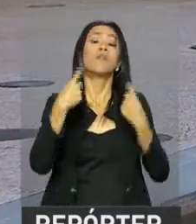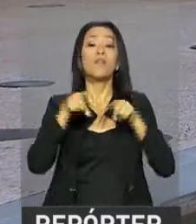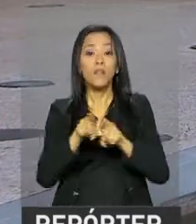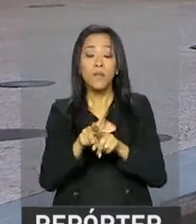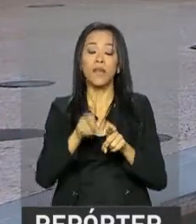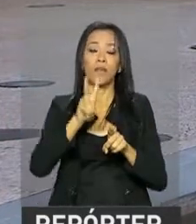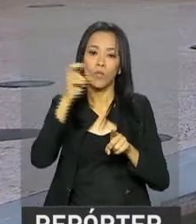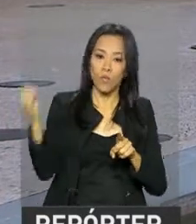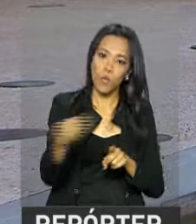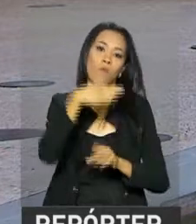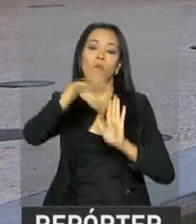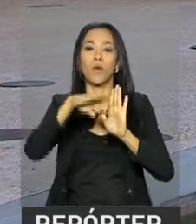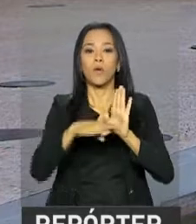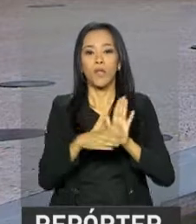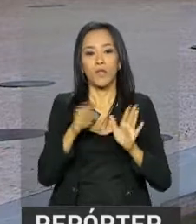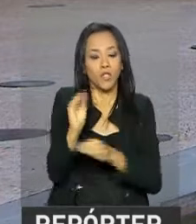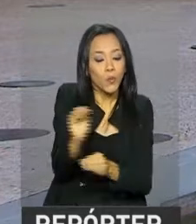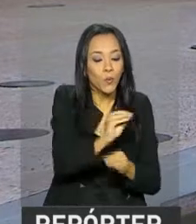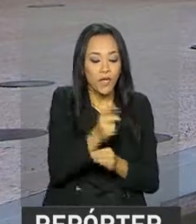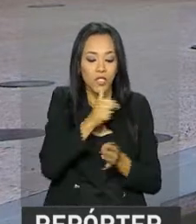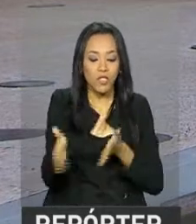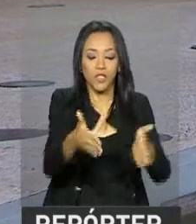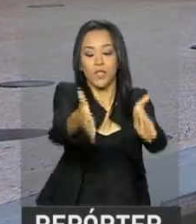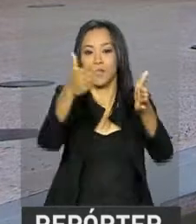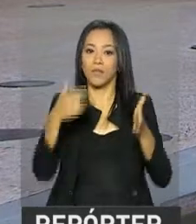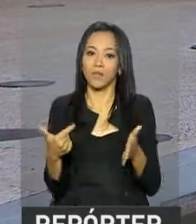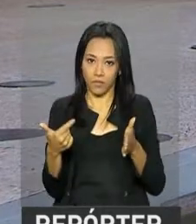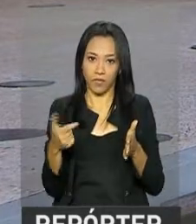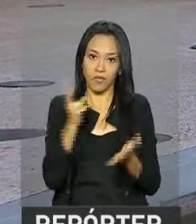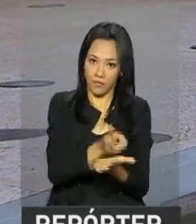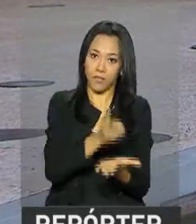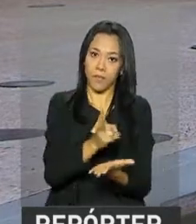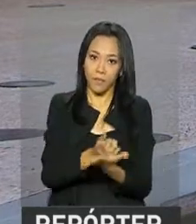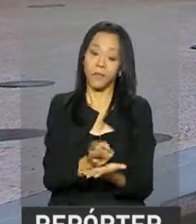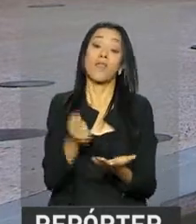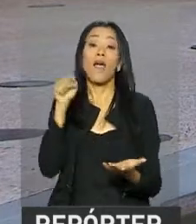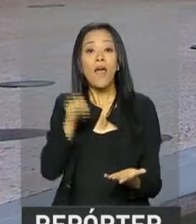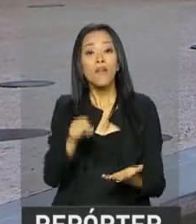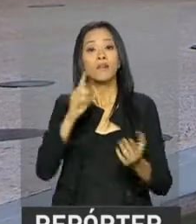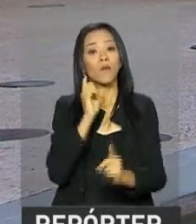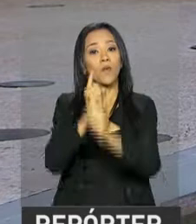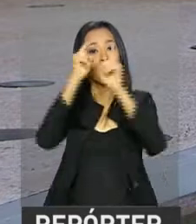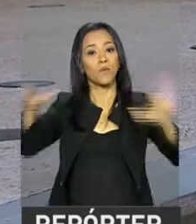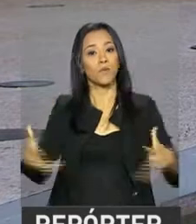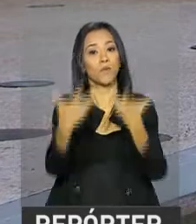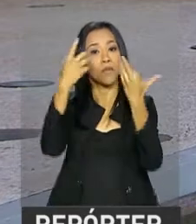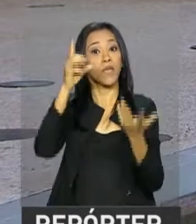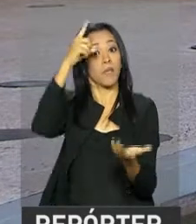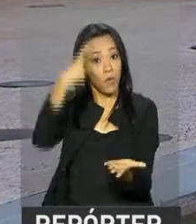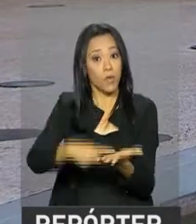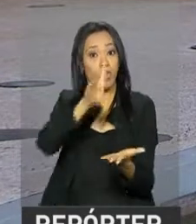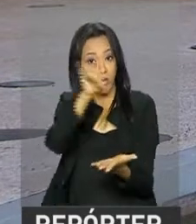programa de recuperação de nascentes rios e áreas de preservação permanentes. Essa cerimônia, que marca o Dia Mundial do Meio